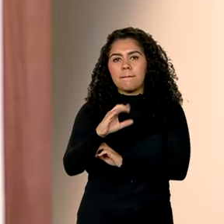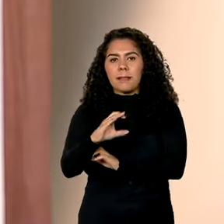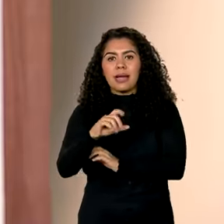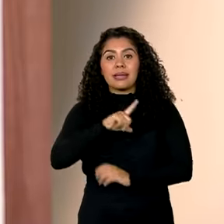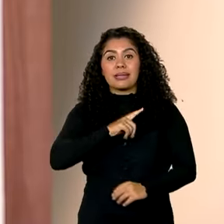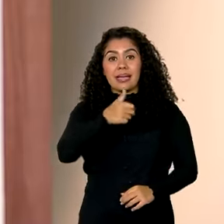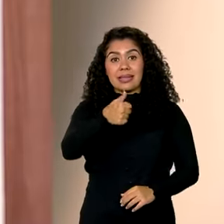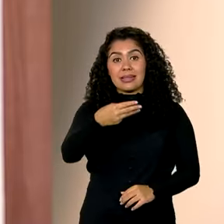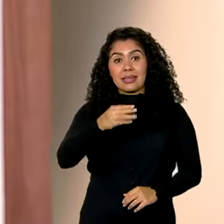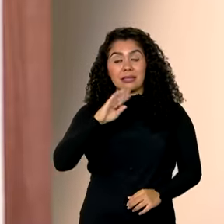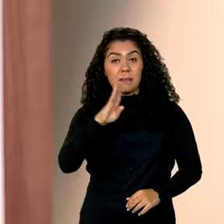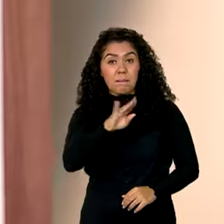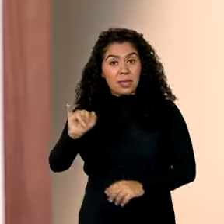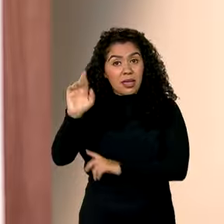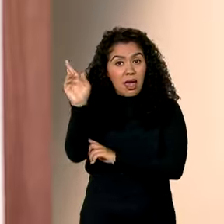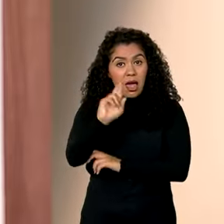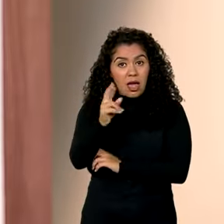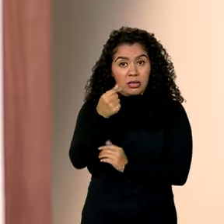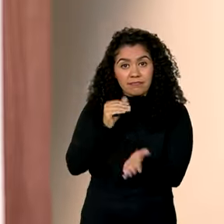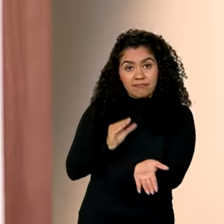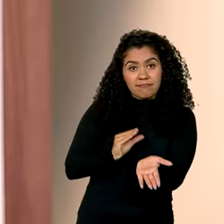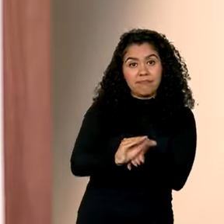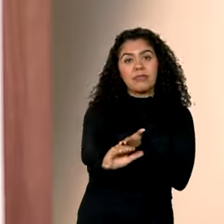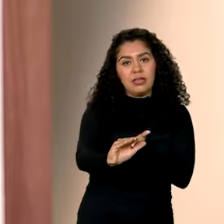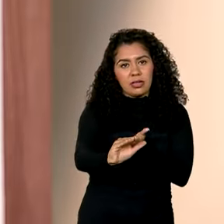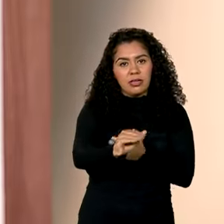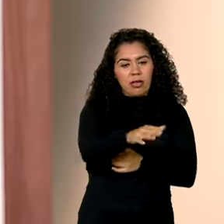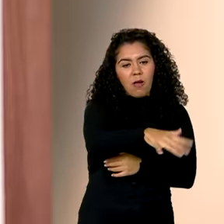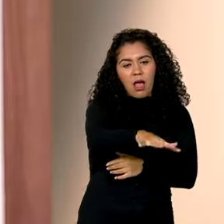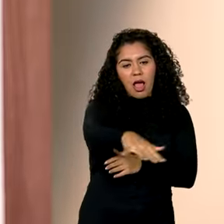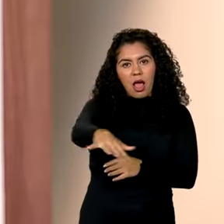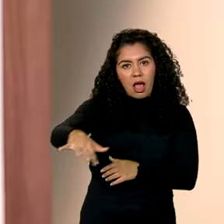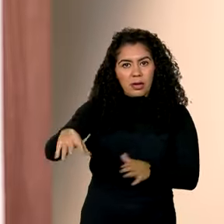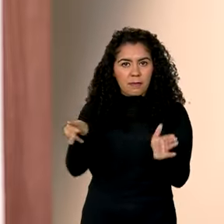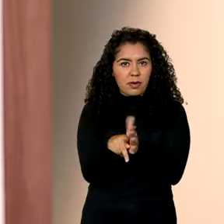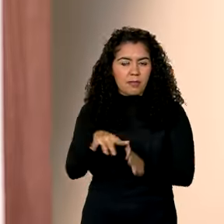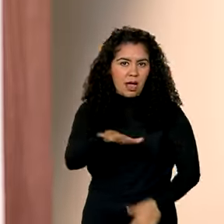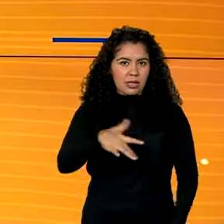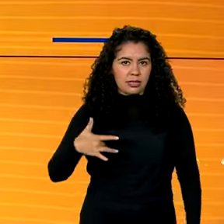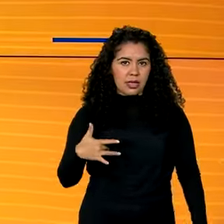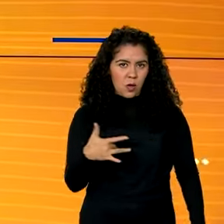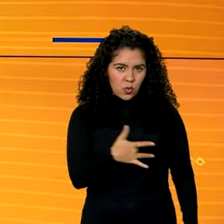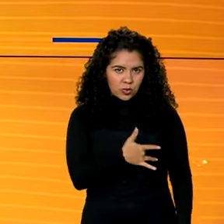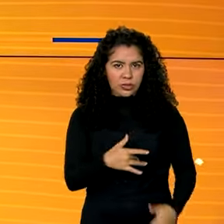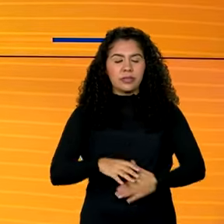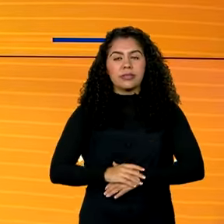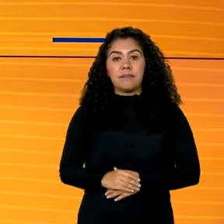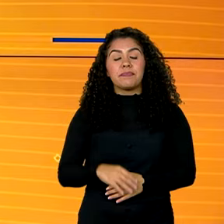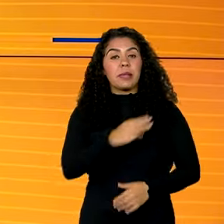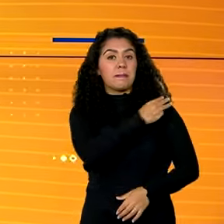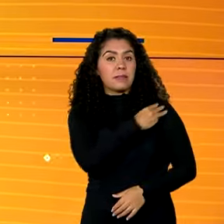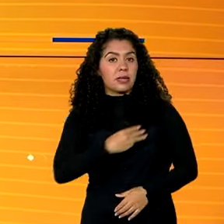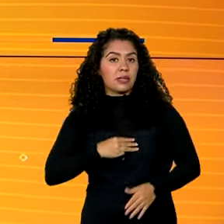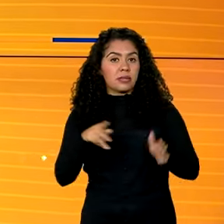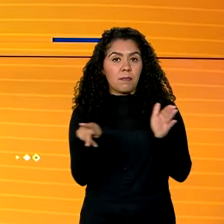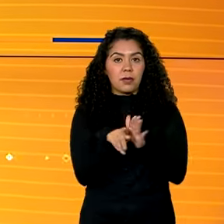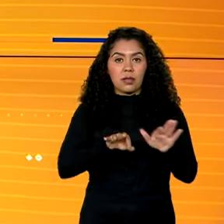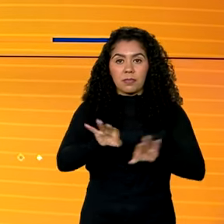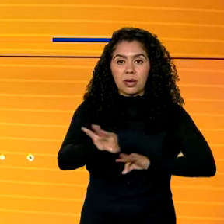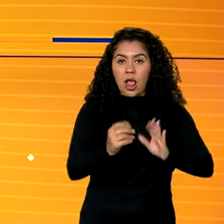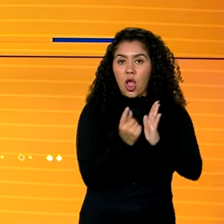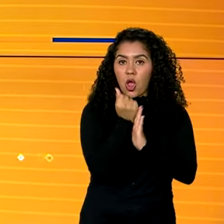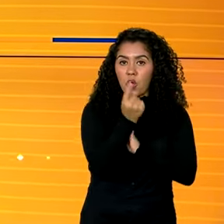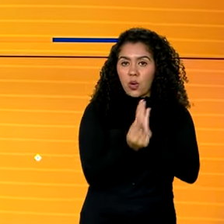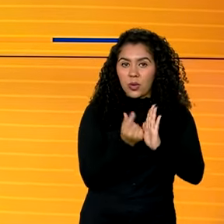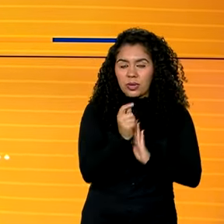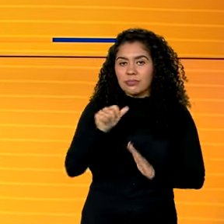bilhões em investimentos para todas as áreas da saúde. E a ministra do Planejamento e Orçamento,